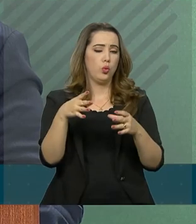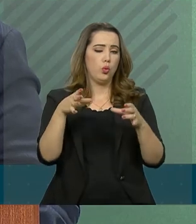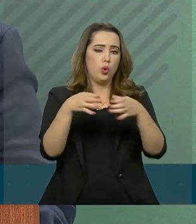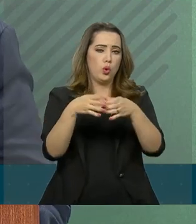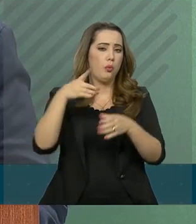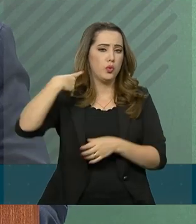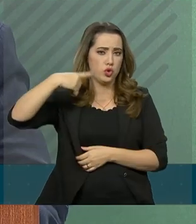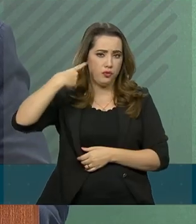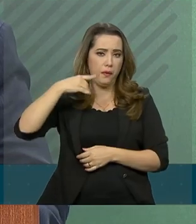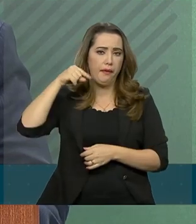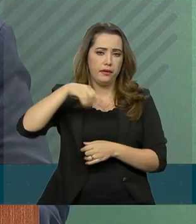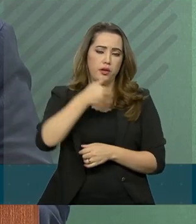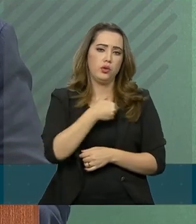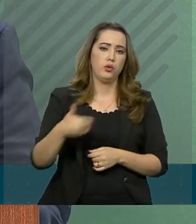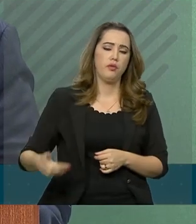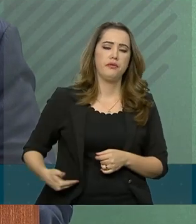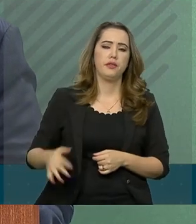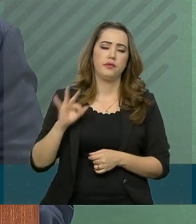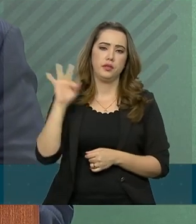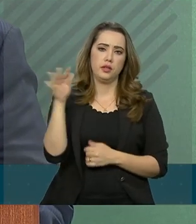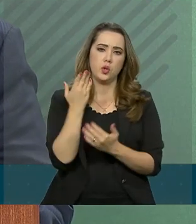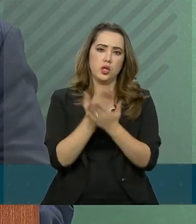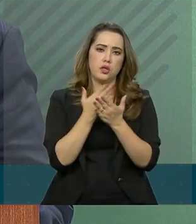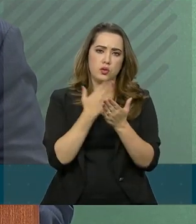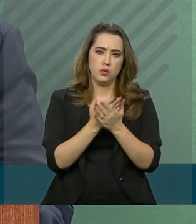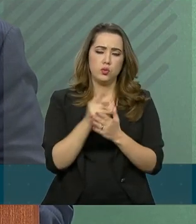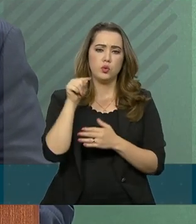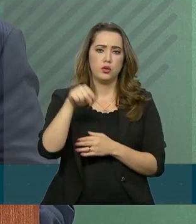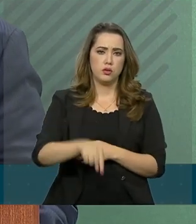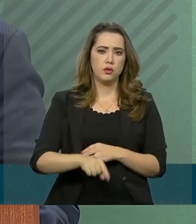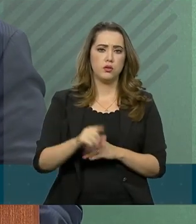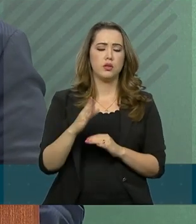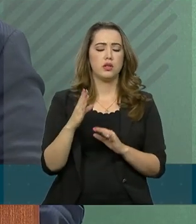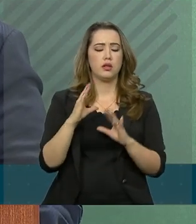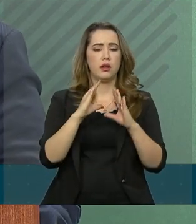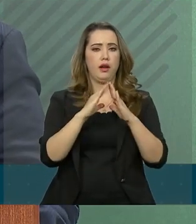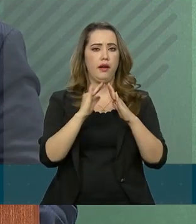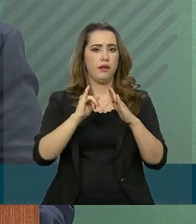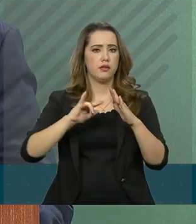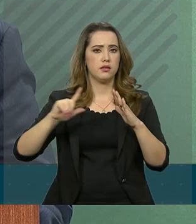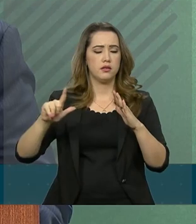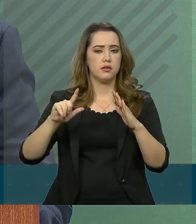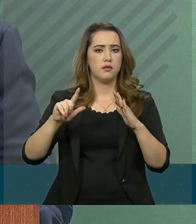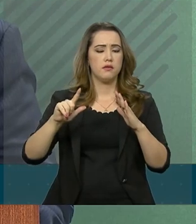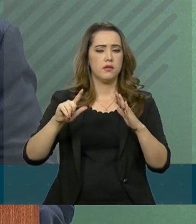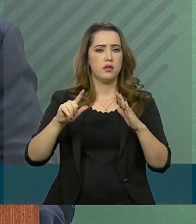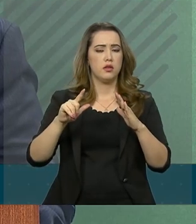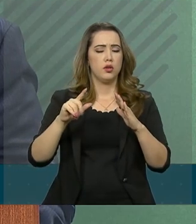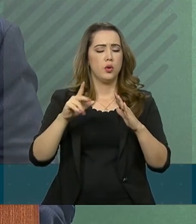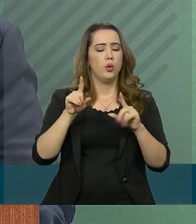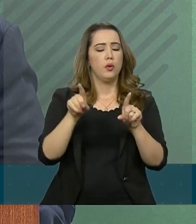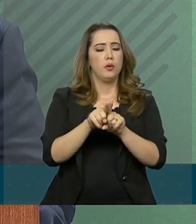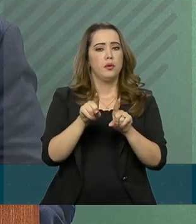especialmente aqui da SAGE, sob assessoria jurídica da Casa Civil e agora, na verdade, da Secretaria